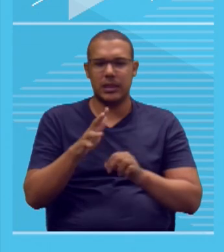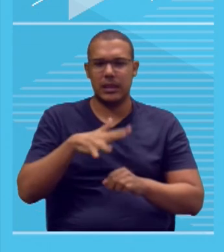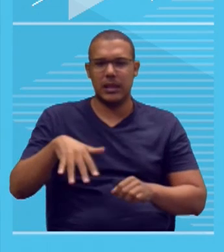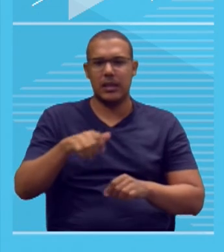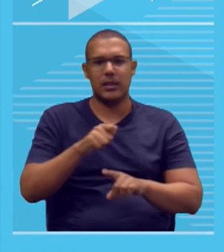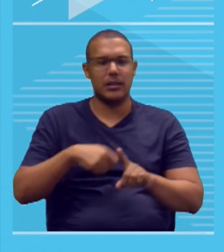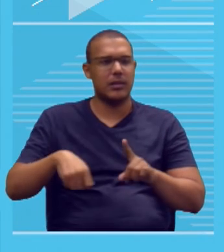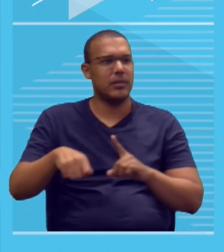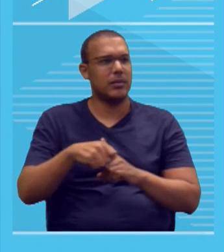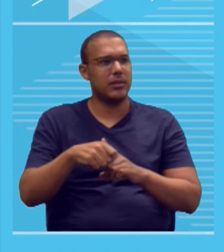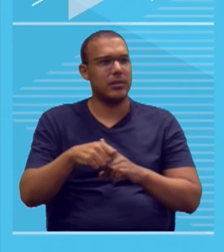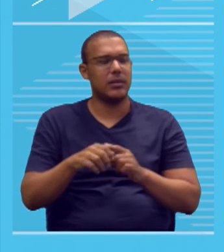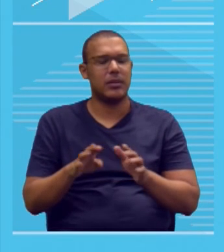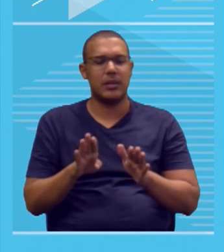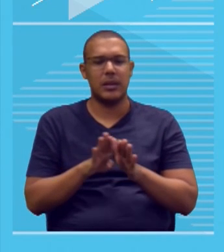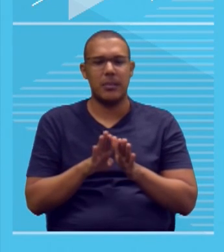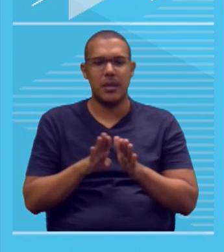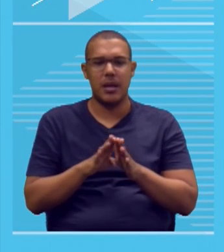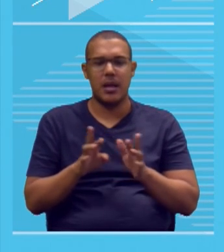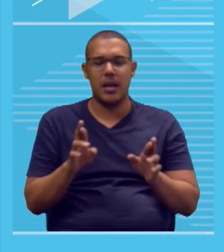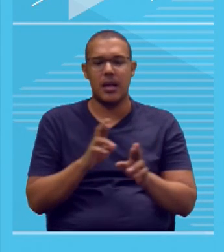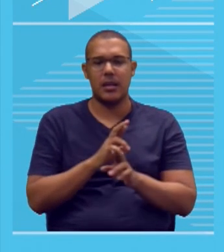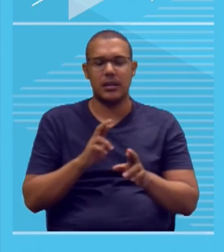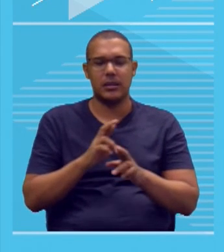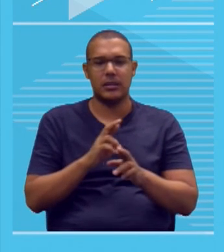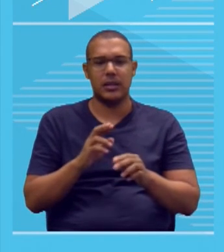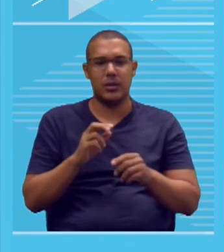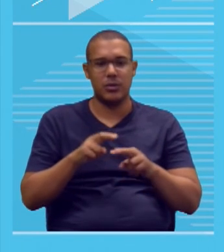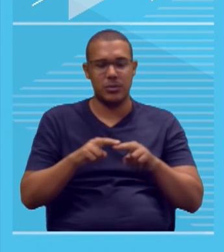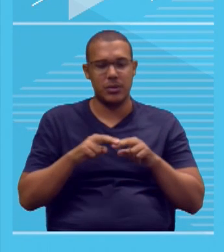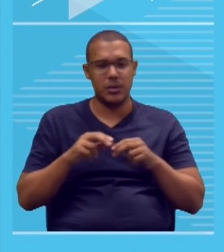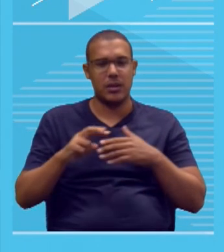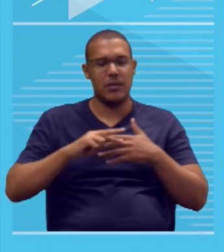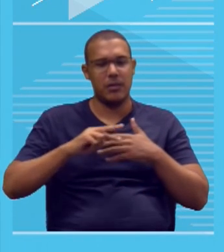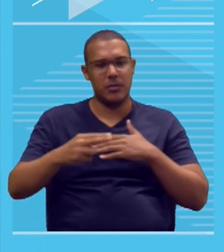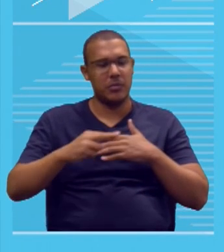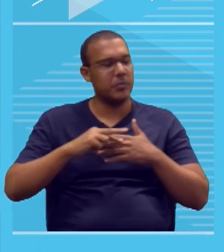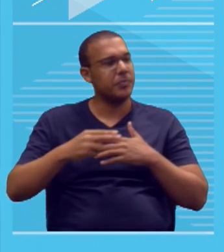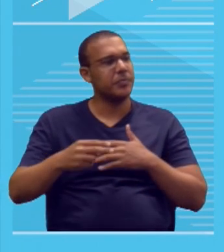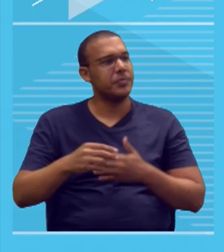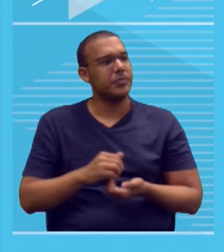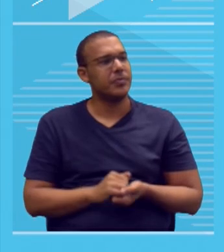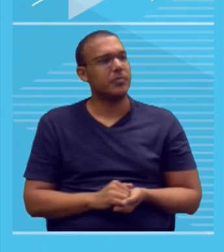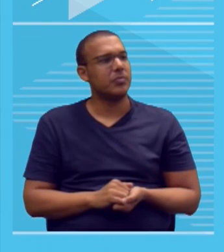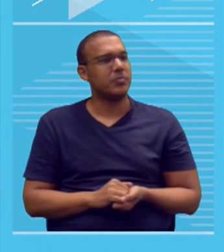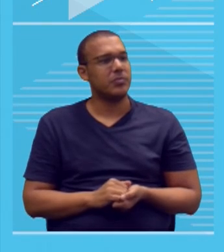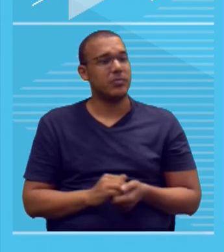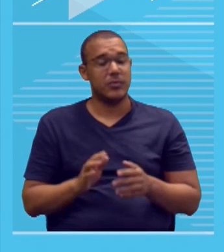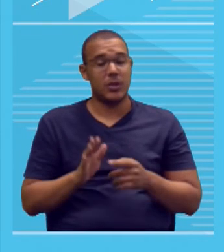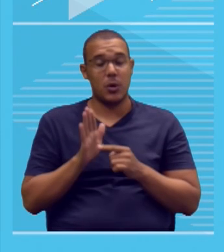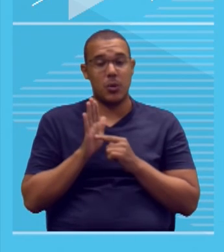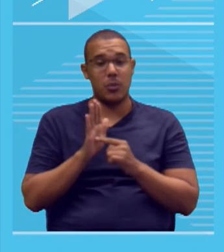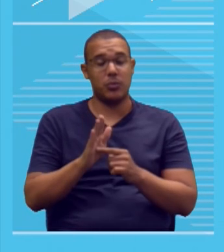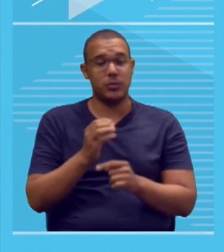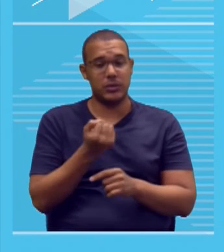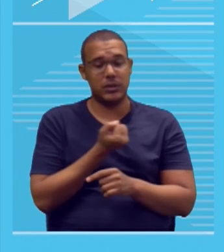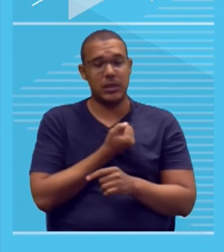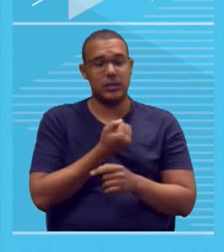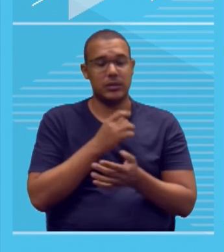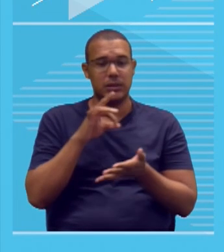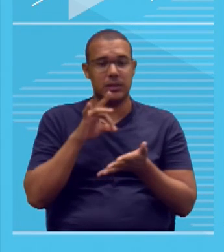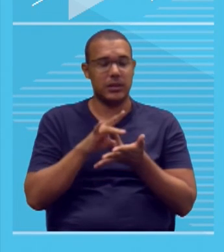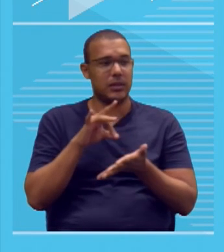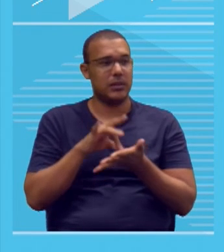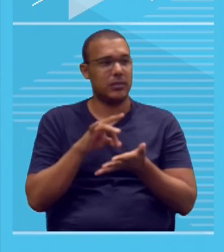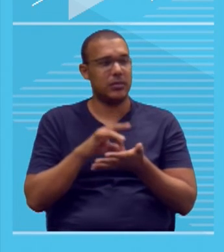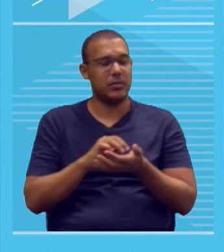de novo, relação de causa e consequência nas estratégias argumentativas, também a apresentação de dados concretos, então, as